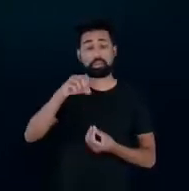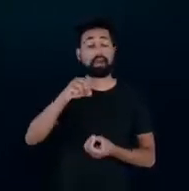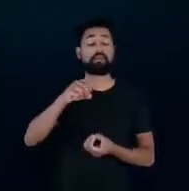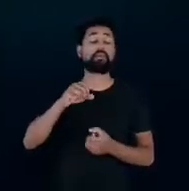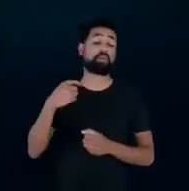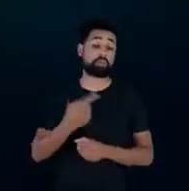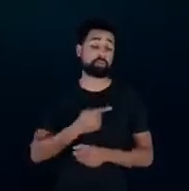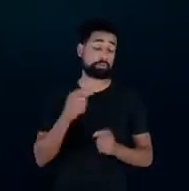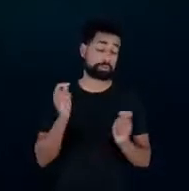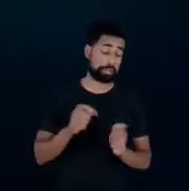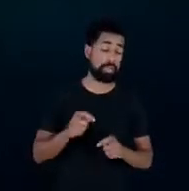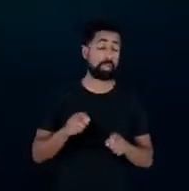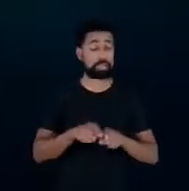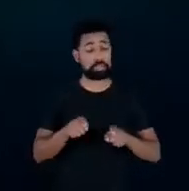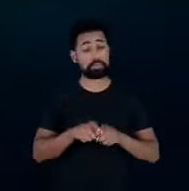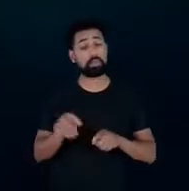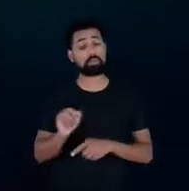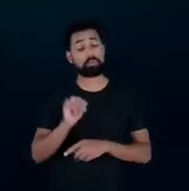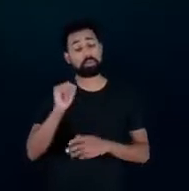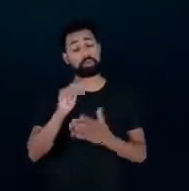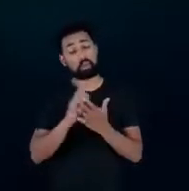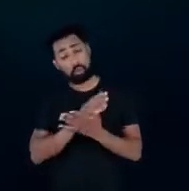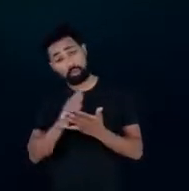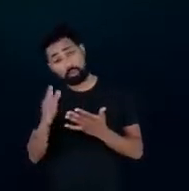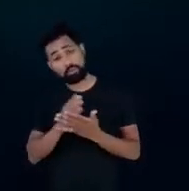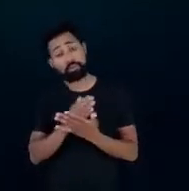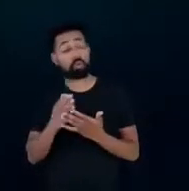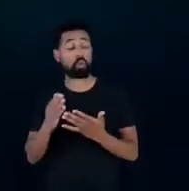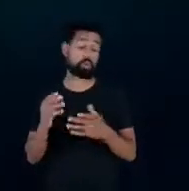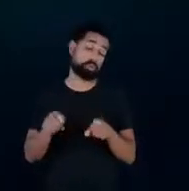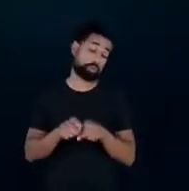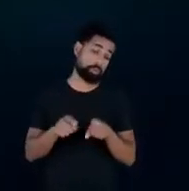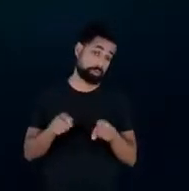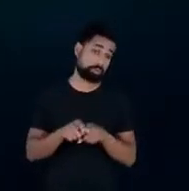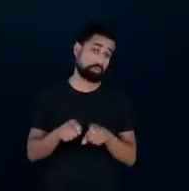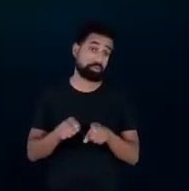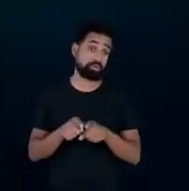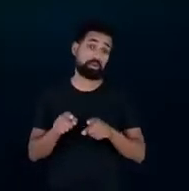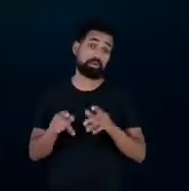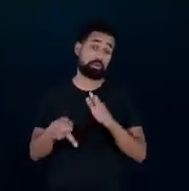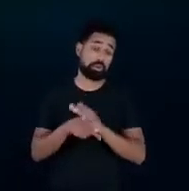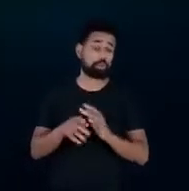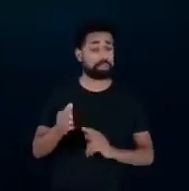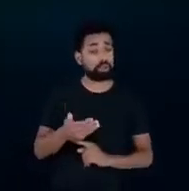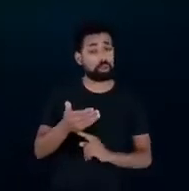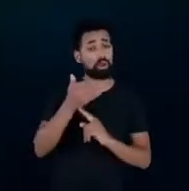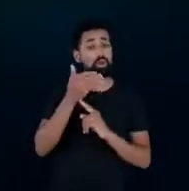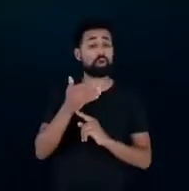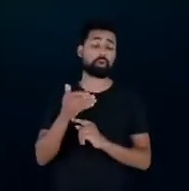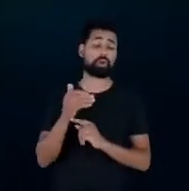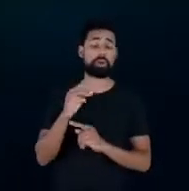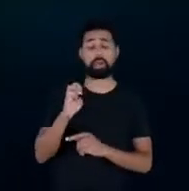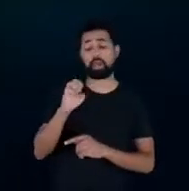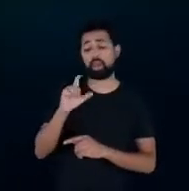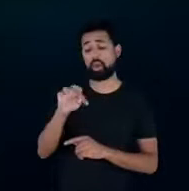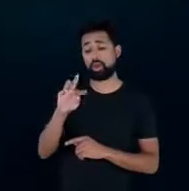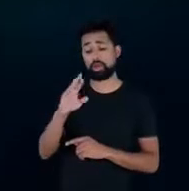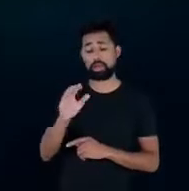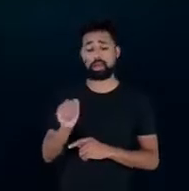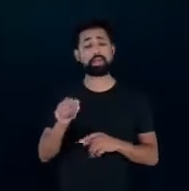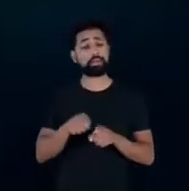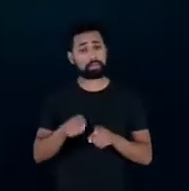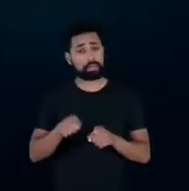raras, que é fundamental para alguns parâmetros tecnológicos da eólica, de veículos